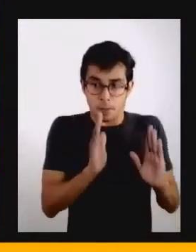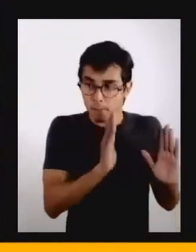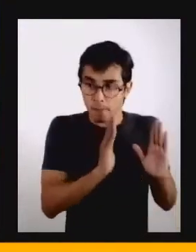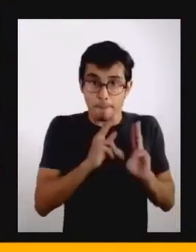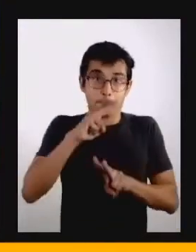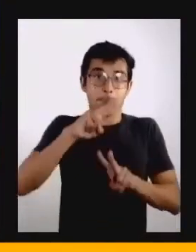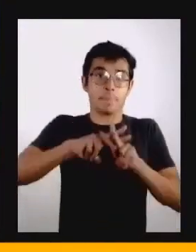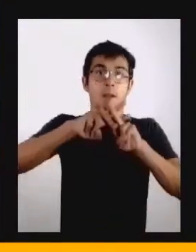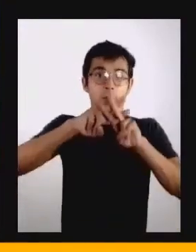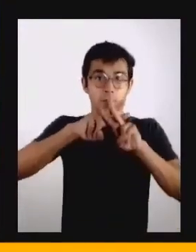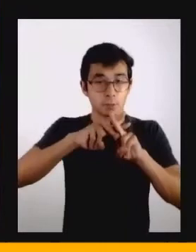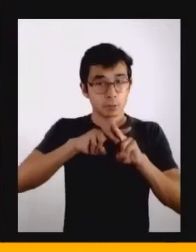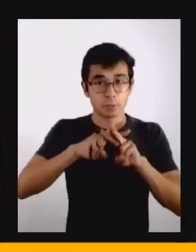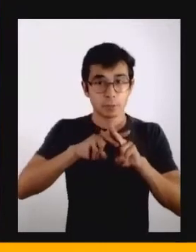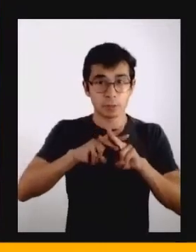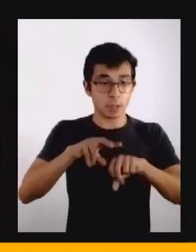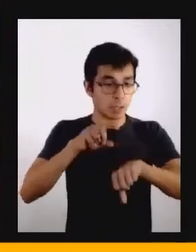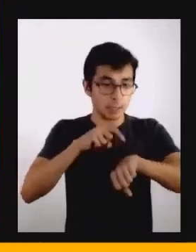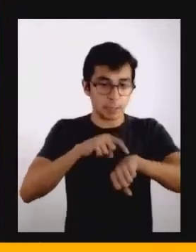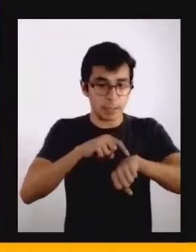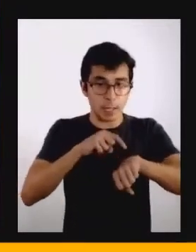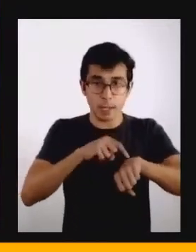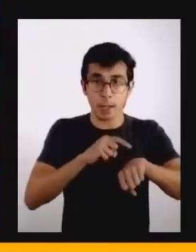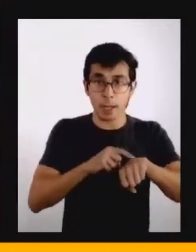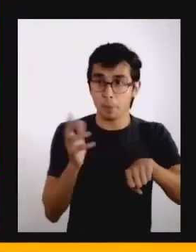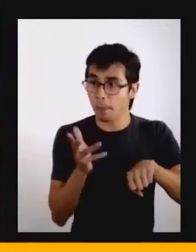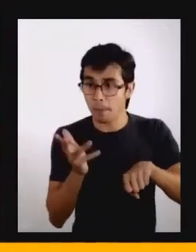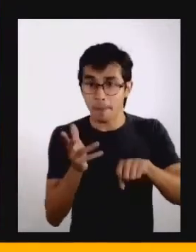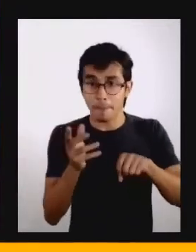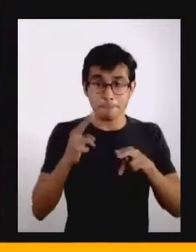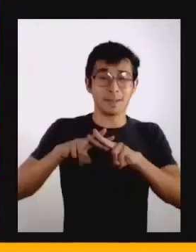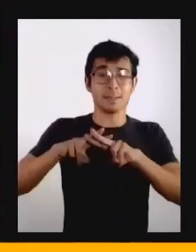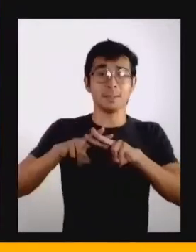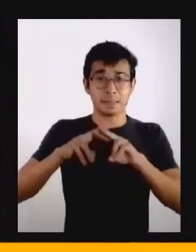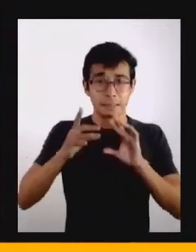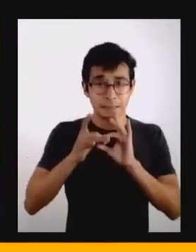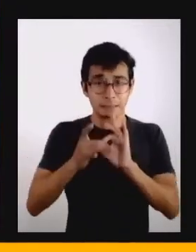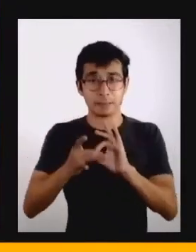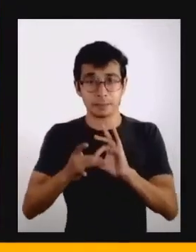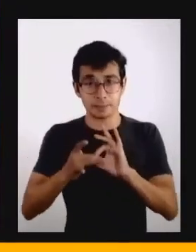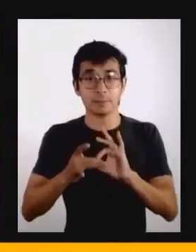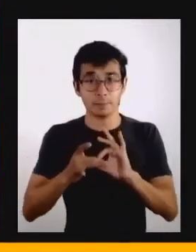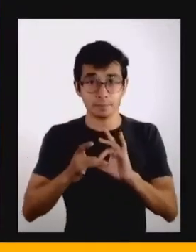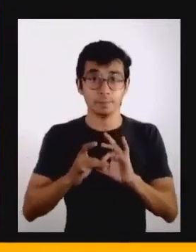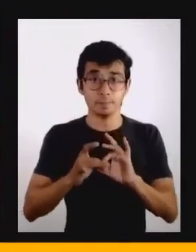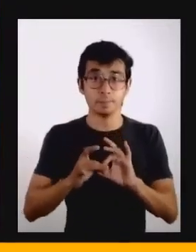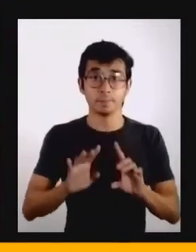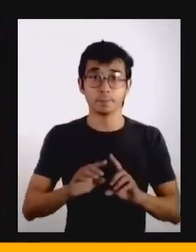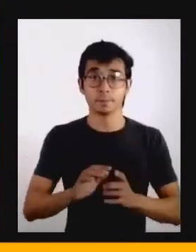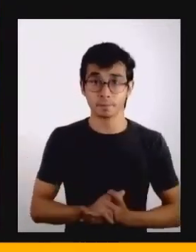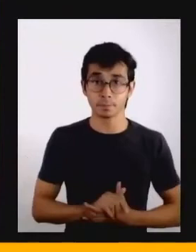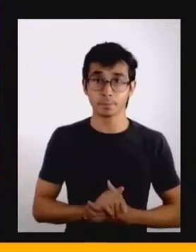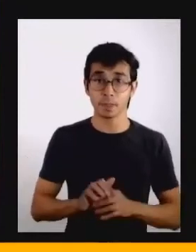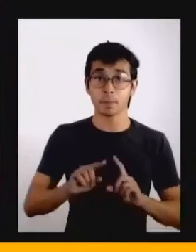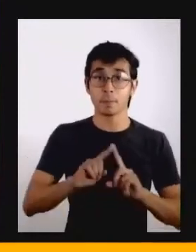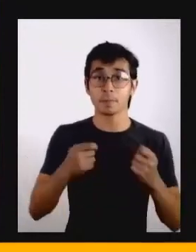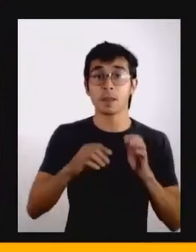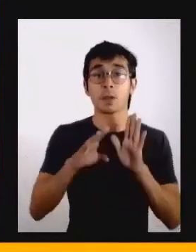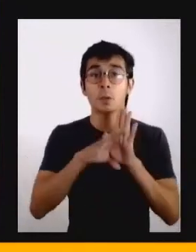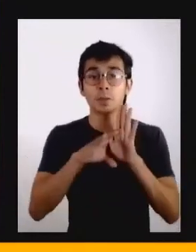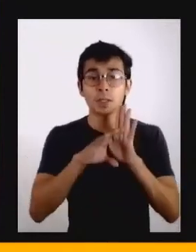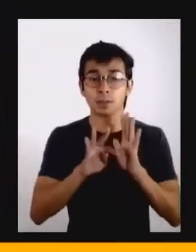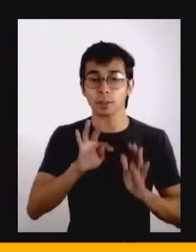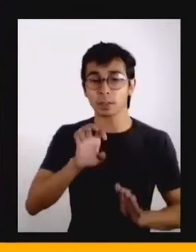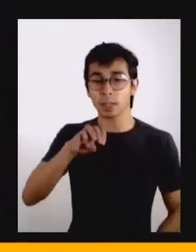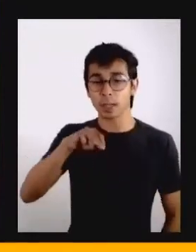embora eles sejam apenas um elemento dessa interação que a gente chama de temporalidade. Se você não conhece esse conceito, temporalidade é